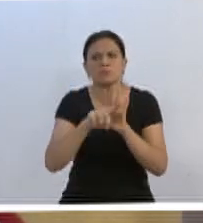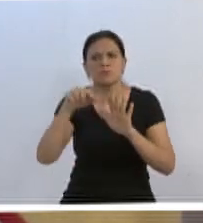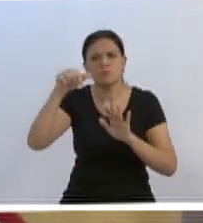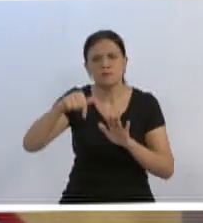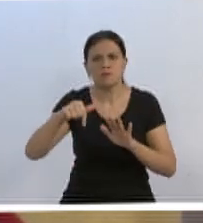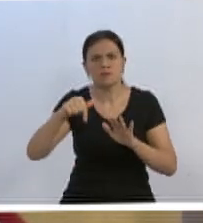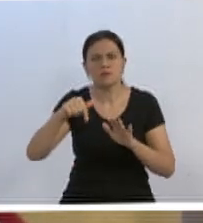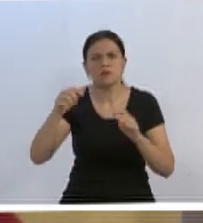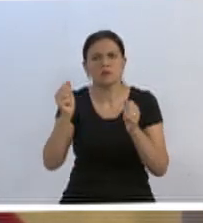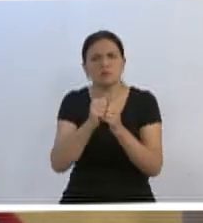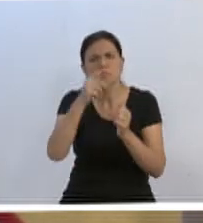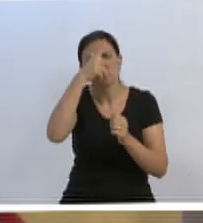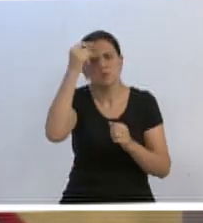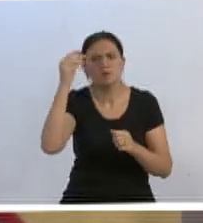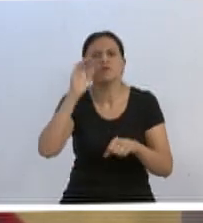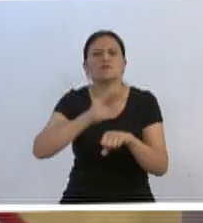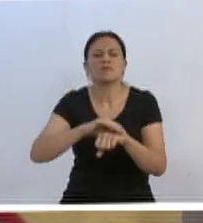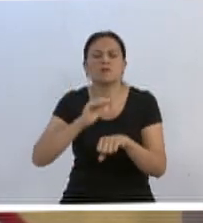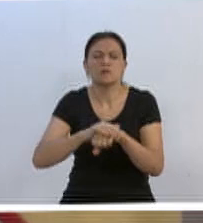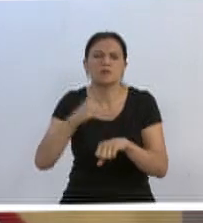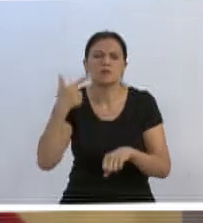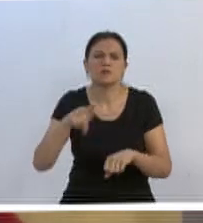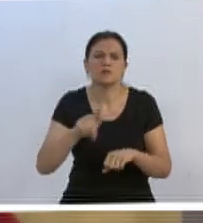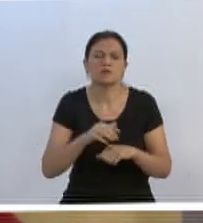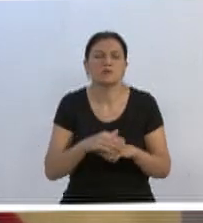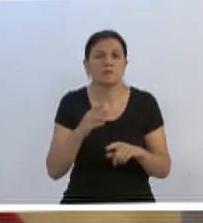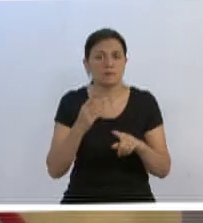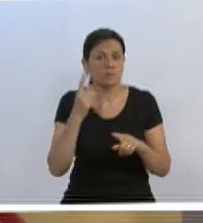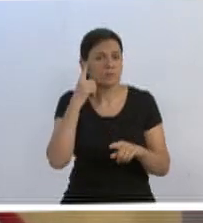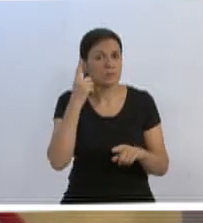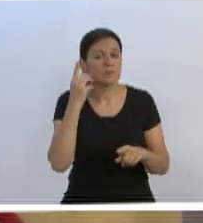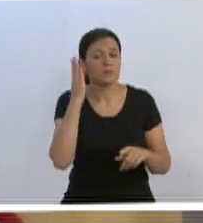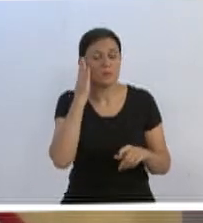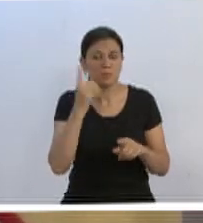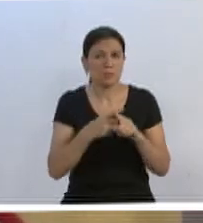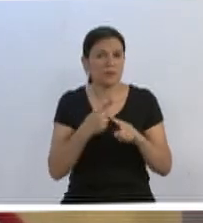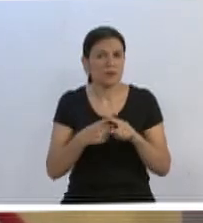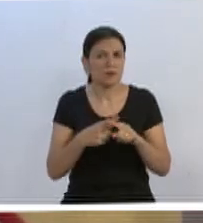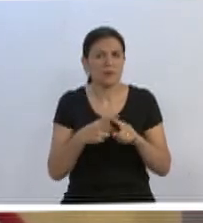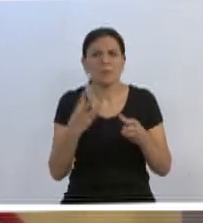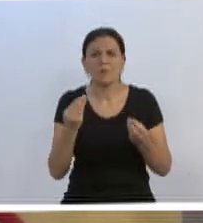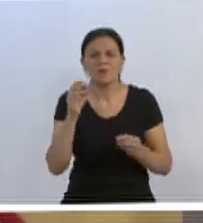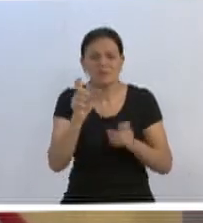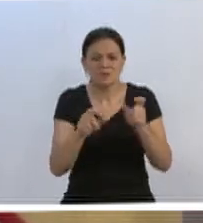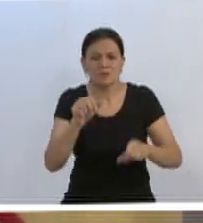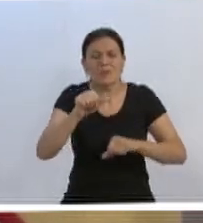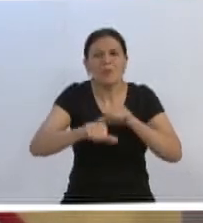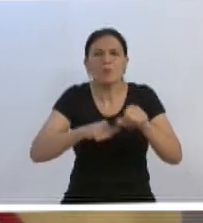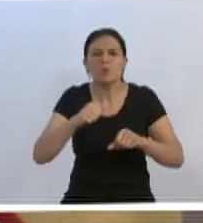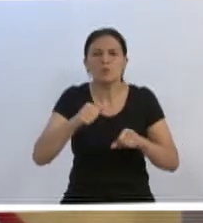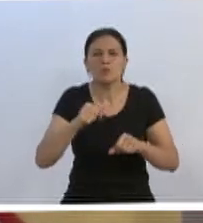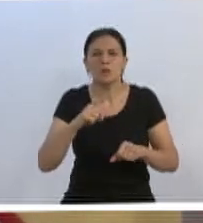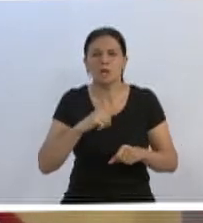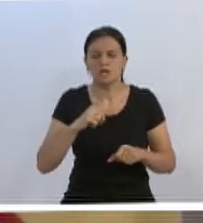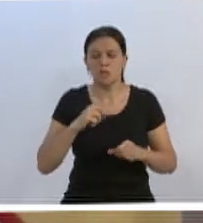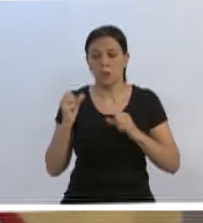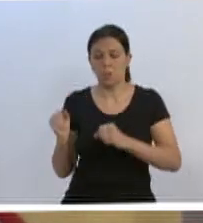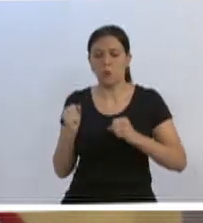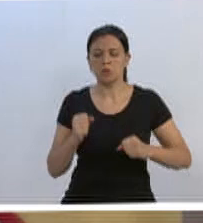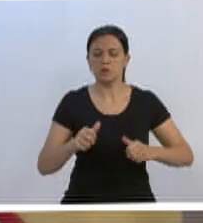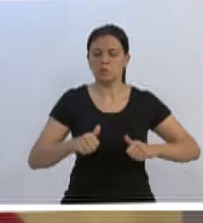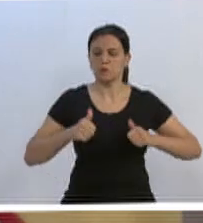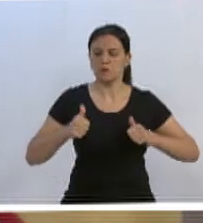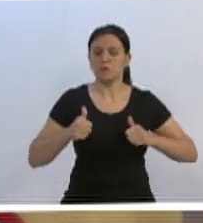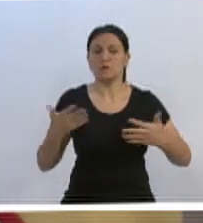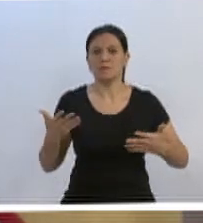relação ao executivo, faria tudo novamente. Sabe por quê? Porque muita gente muda com poder. Muita gente que antes tinha uma humildade, que